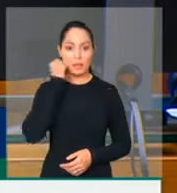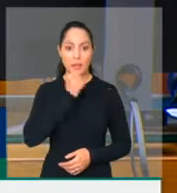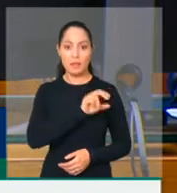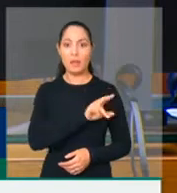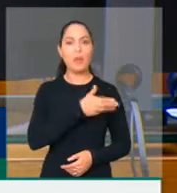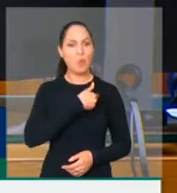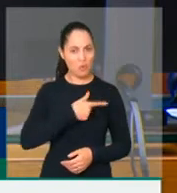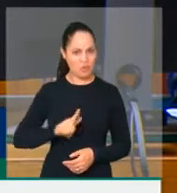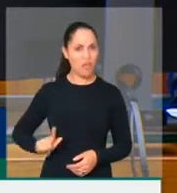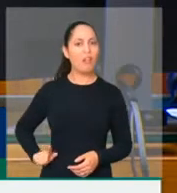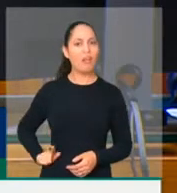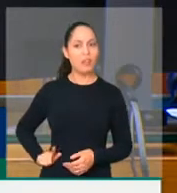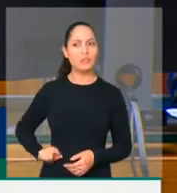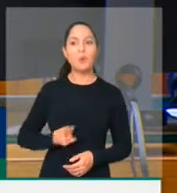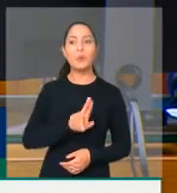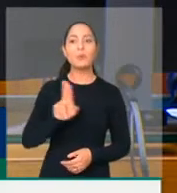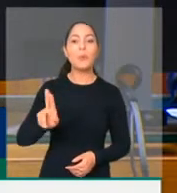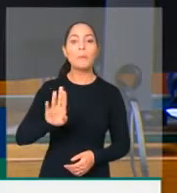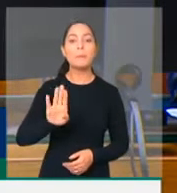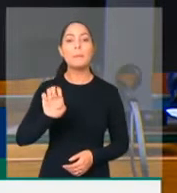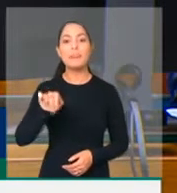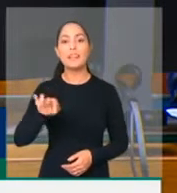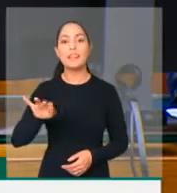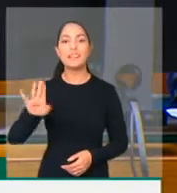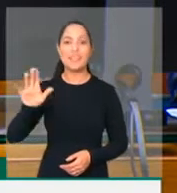Dora e amiga Benedita da Silva.